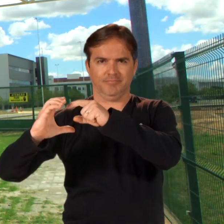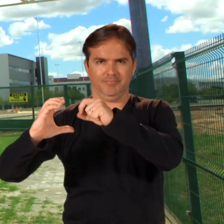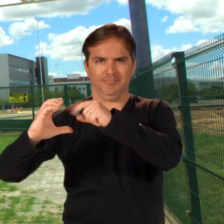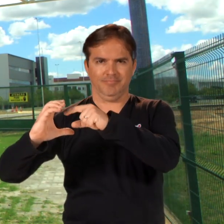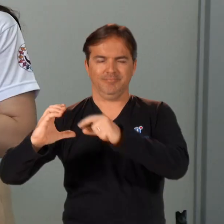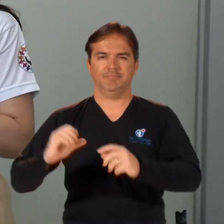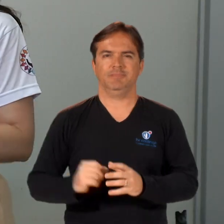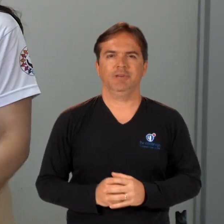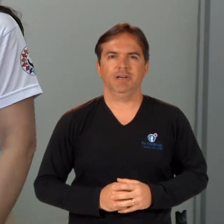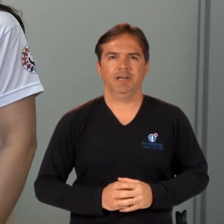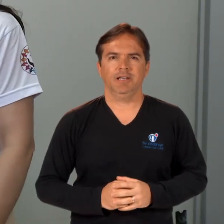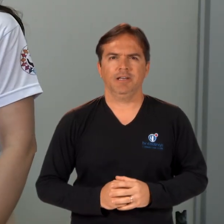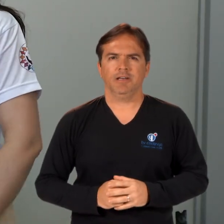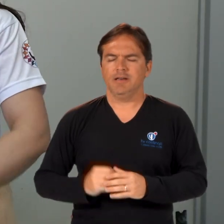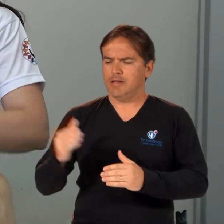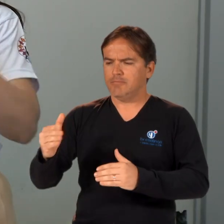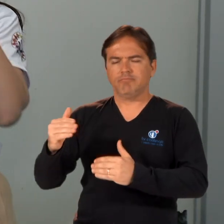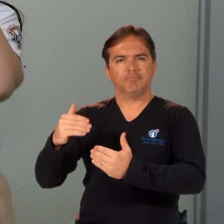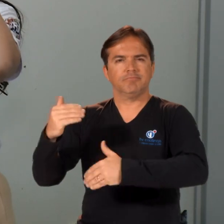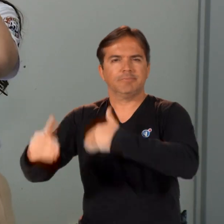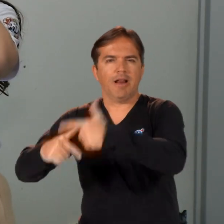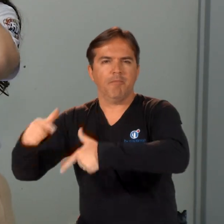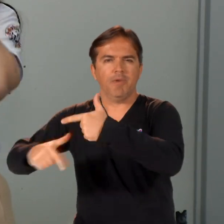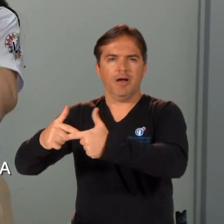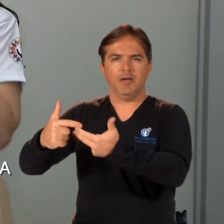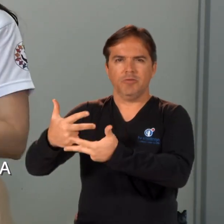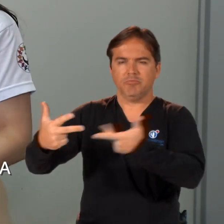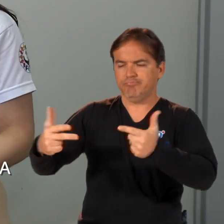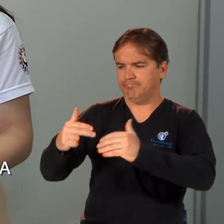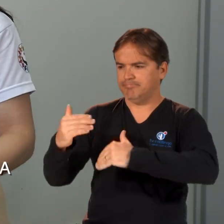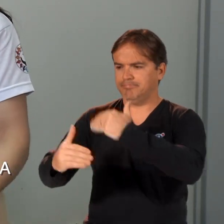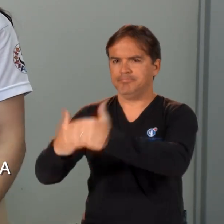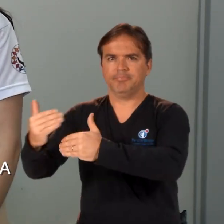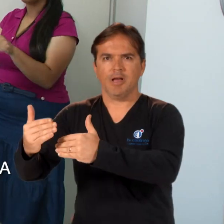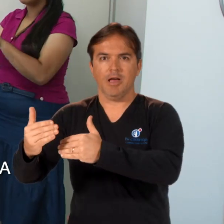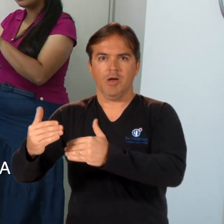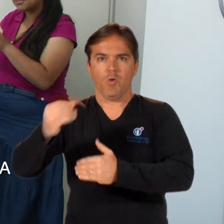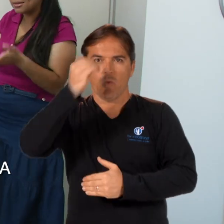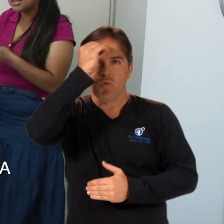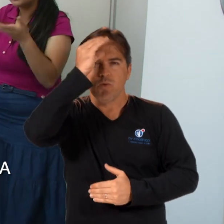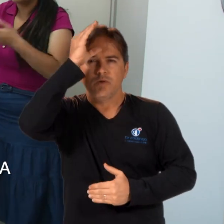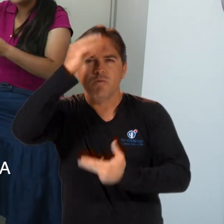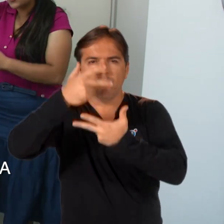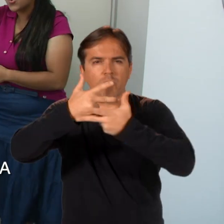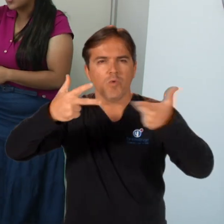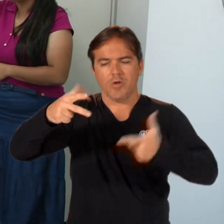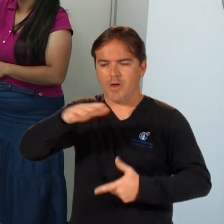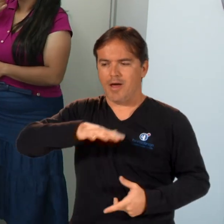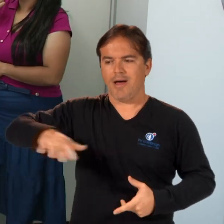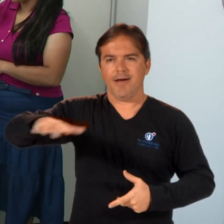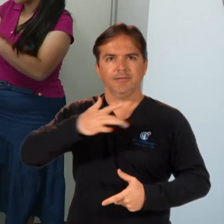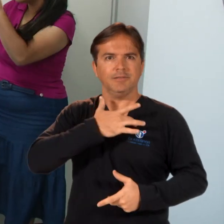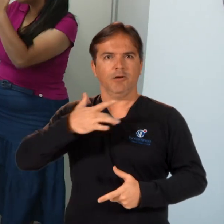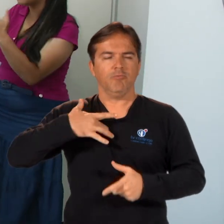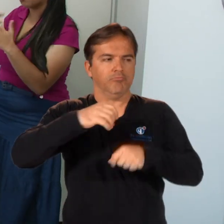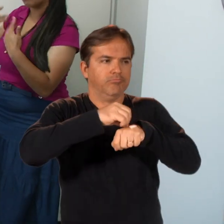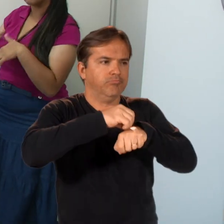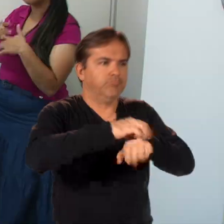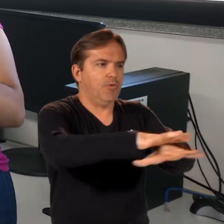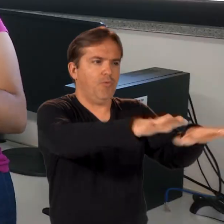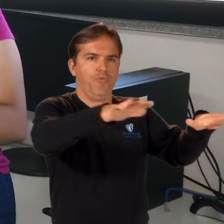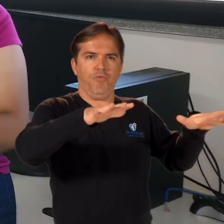Francisco desenvolve diversas ações para democratizar o conhecimento sobre saúde.